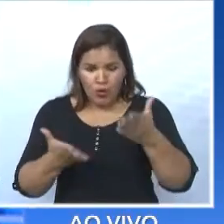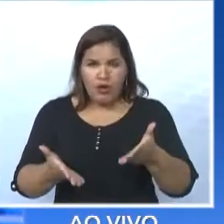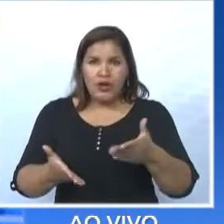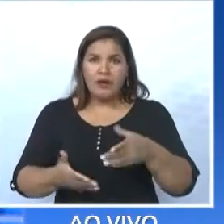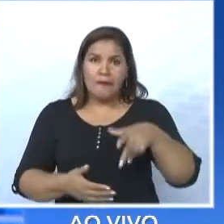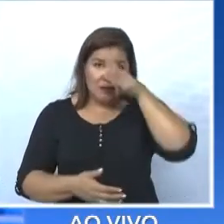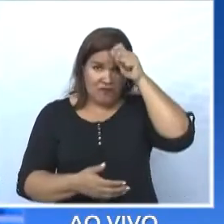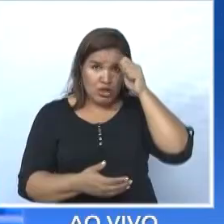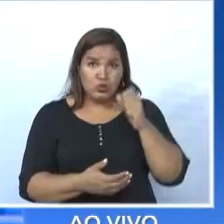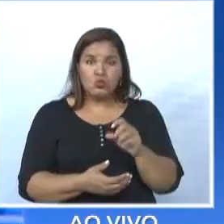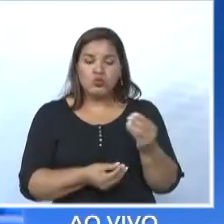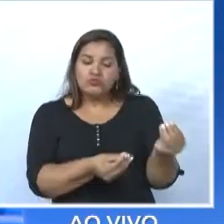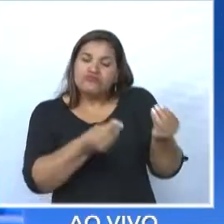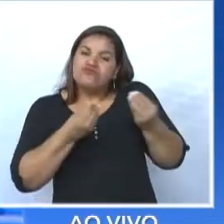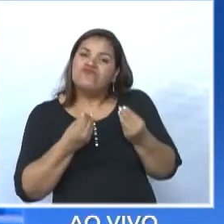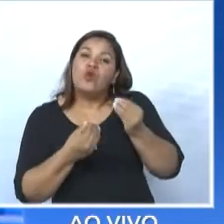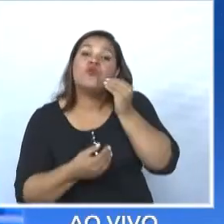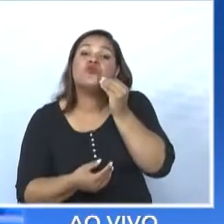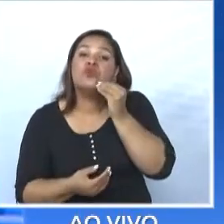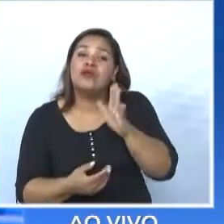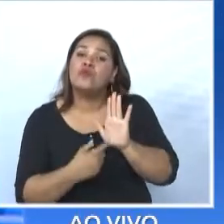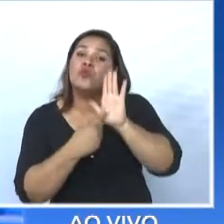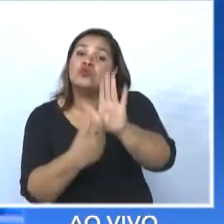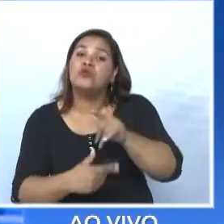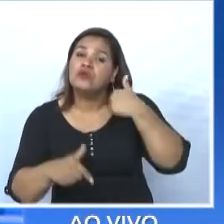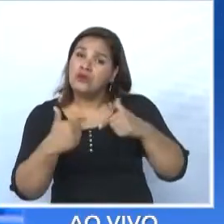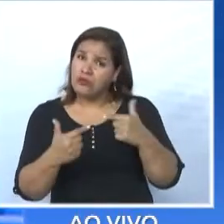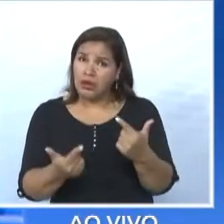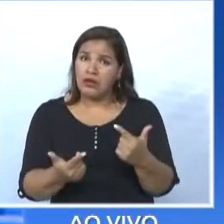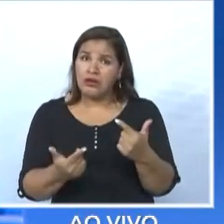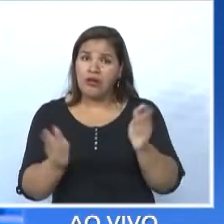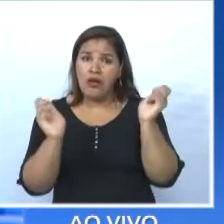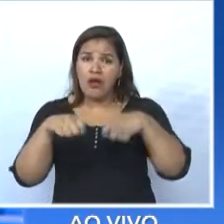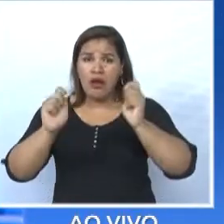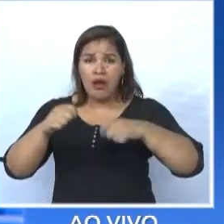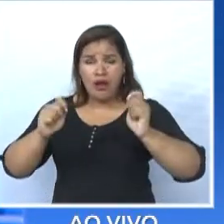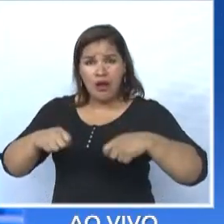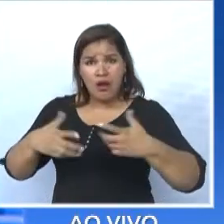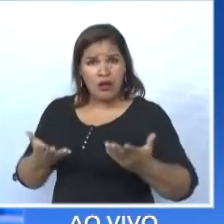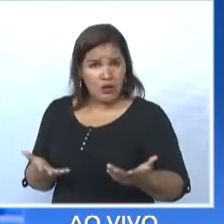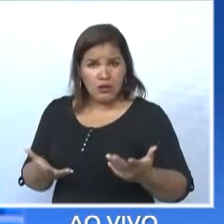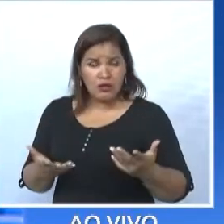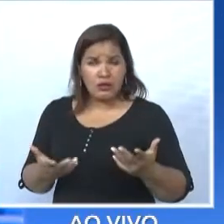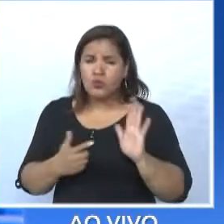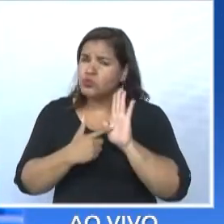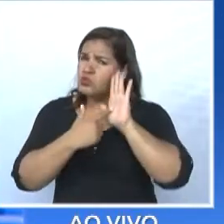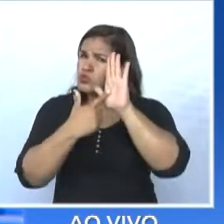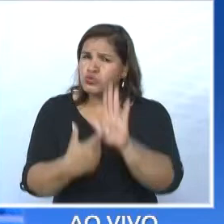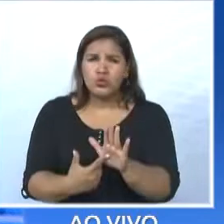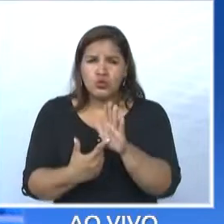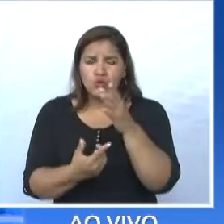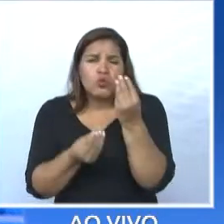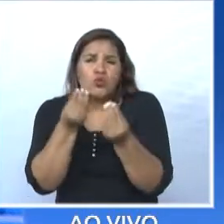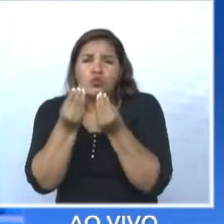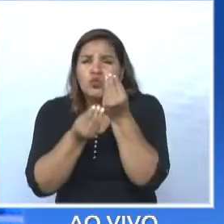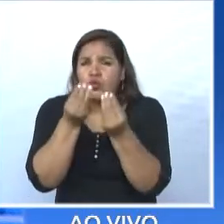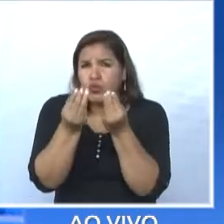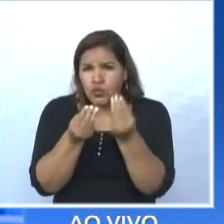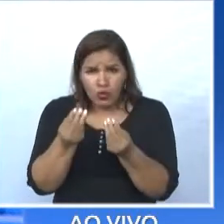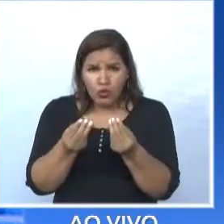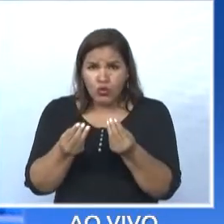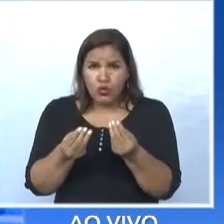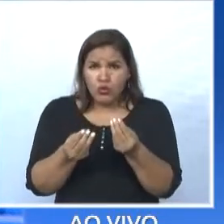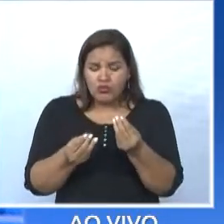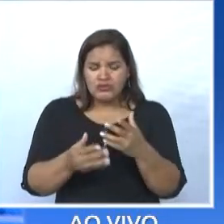ele me deu a oportunidade de mostrar trabalho, mostrar competência, mostrar condição de ser, de executar as